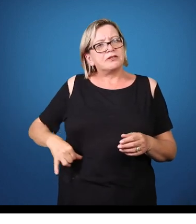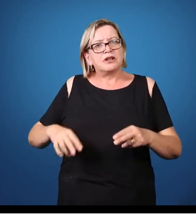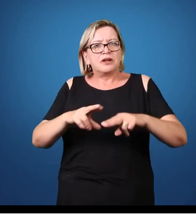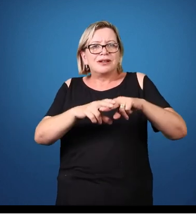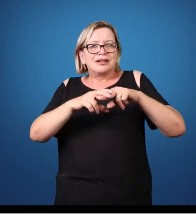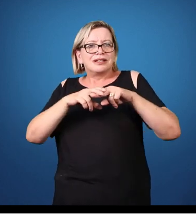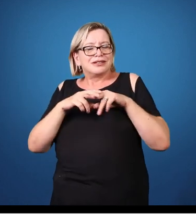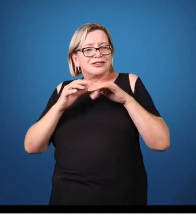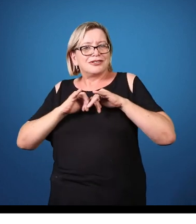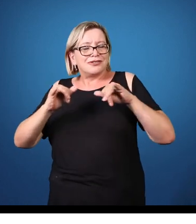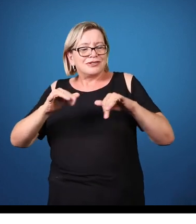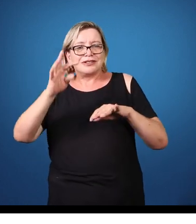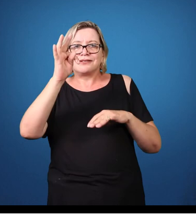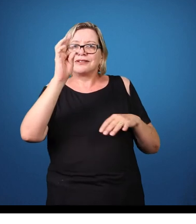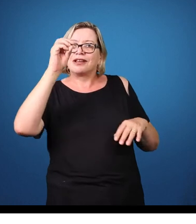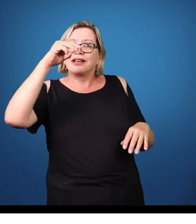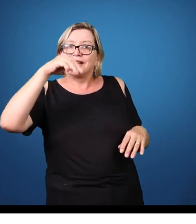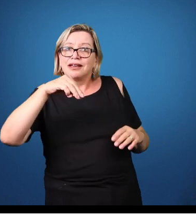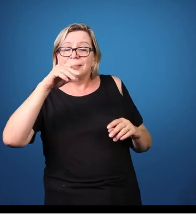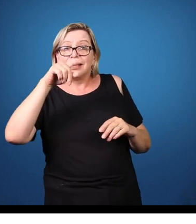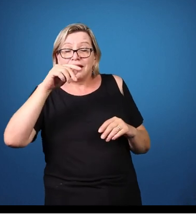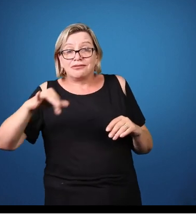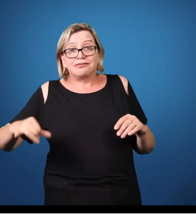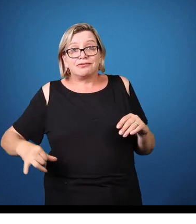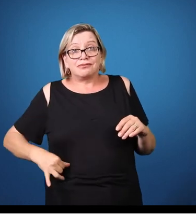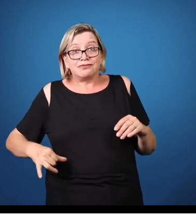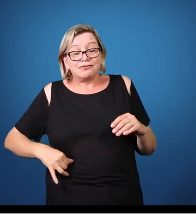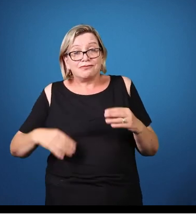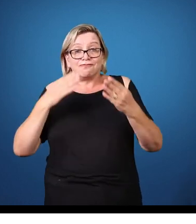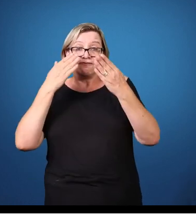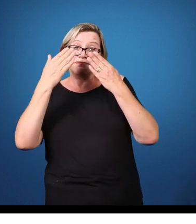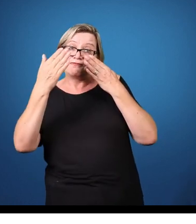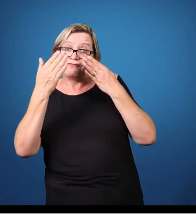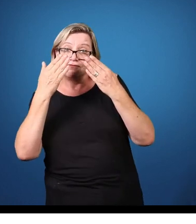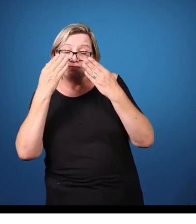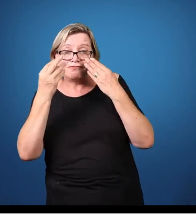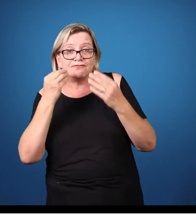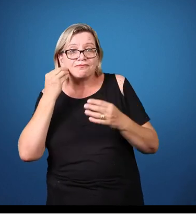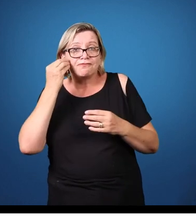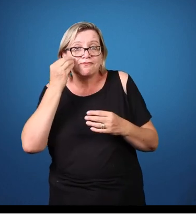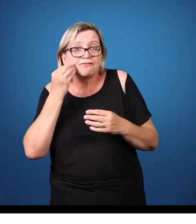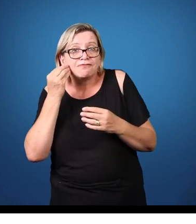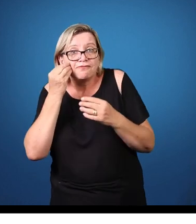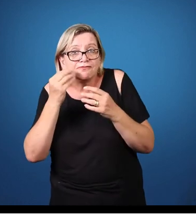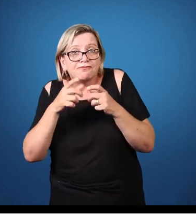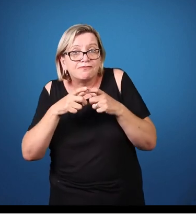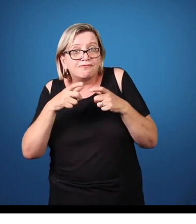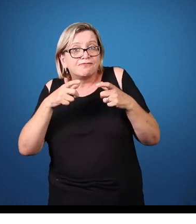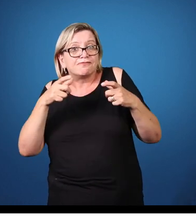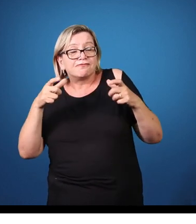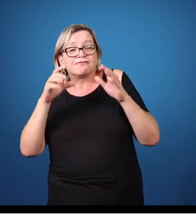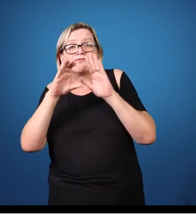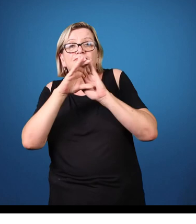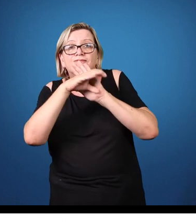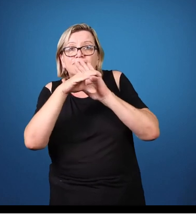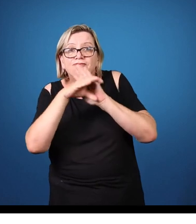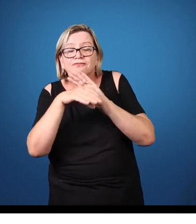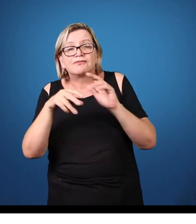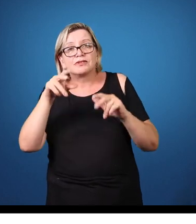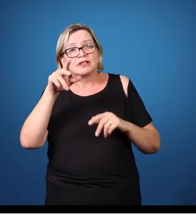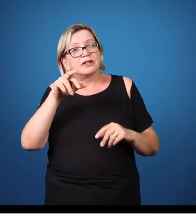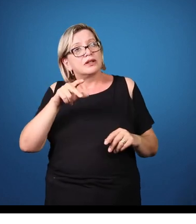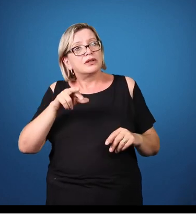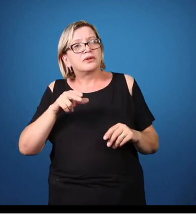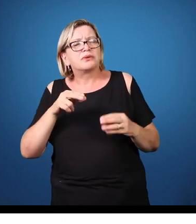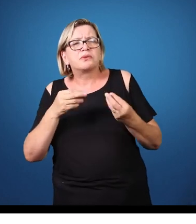tentando ampliar um pouco aí o conceito como uma coisa que não seja só mental, como se fosse uma